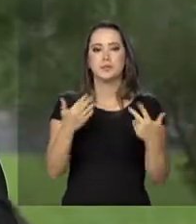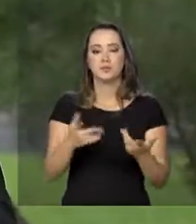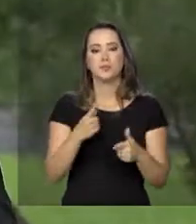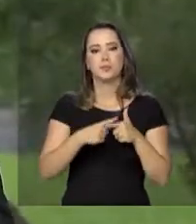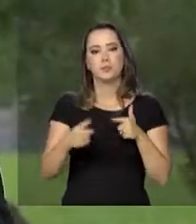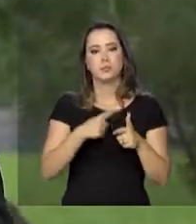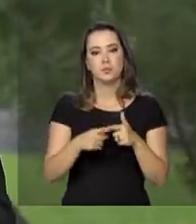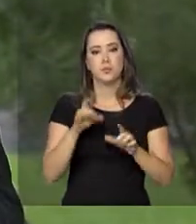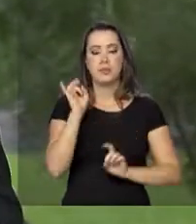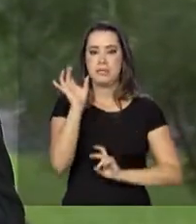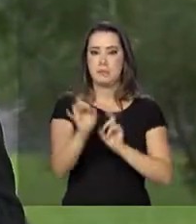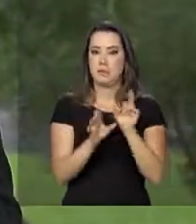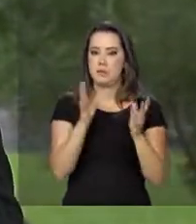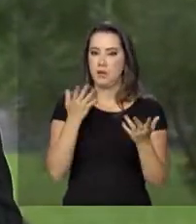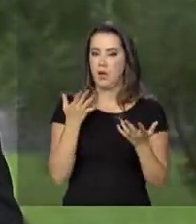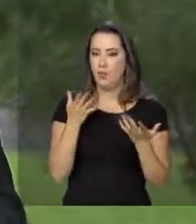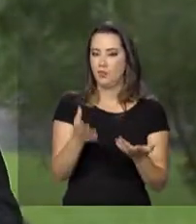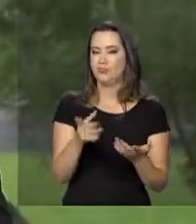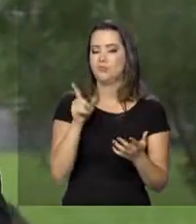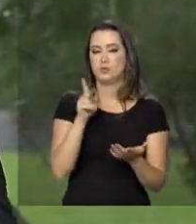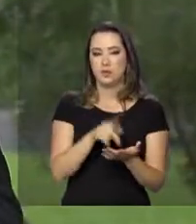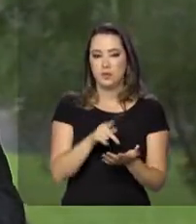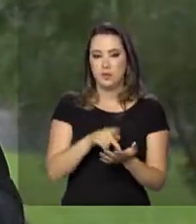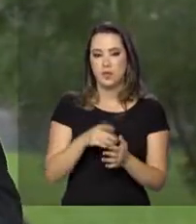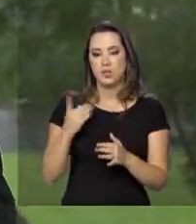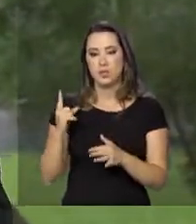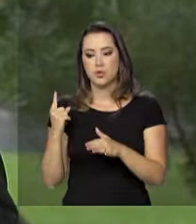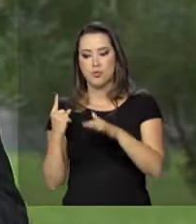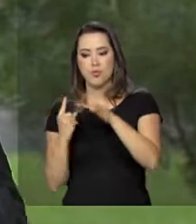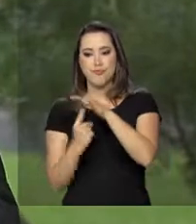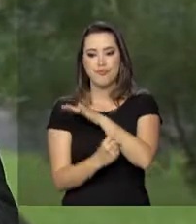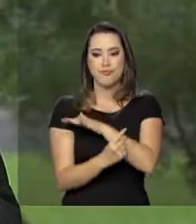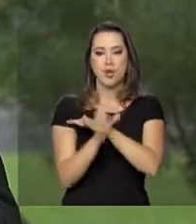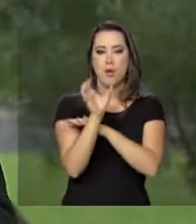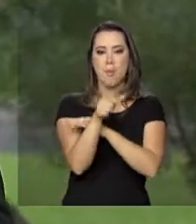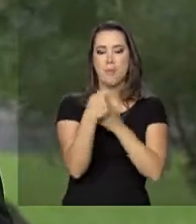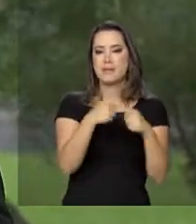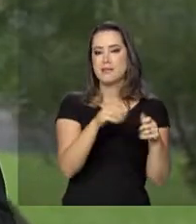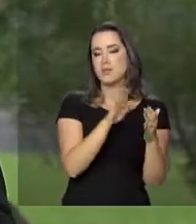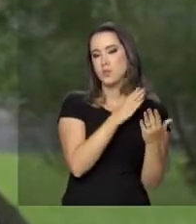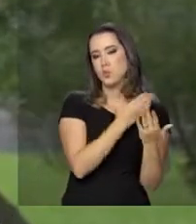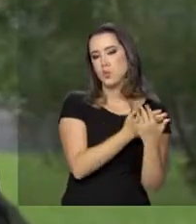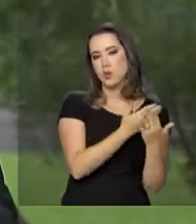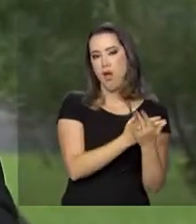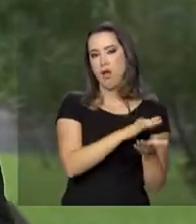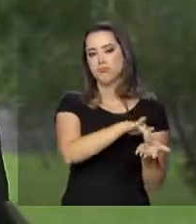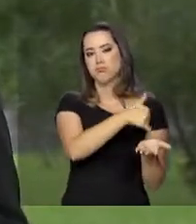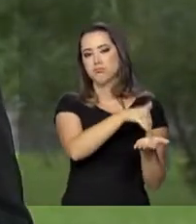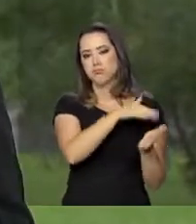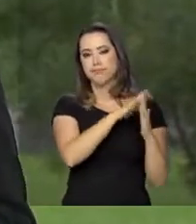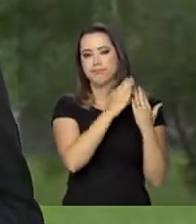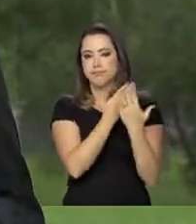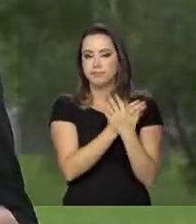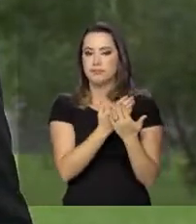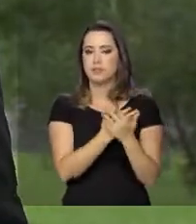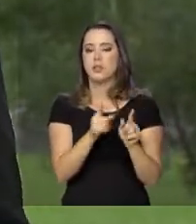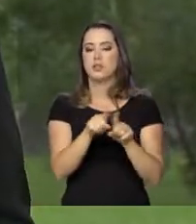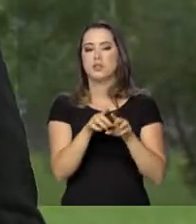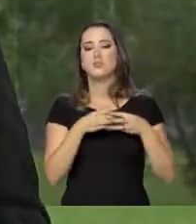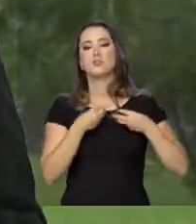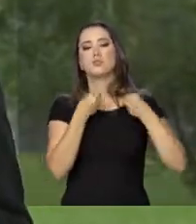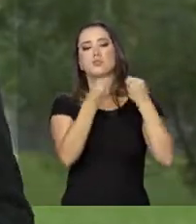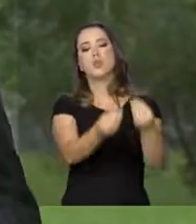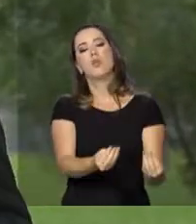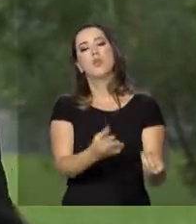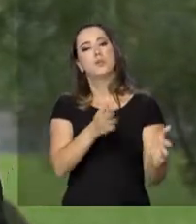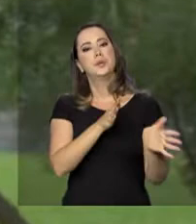situações, em especial justamente o acesso à educação, garantir que eles sejam, portanto, matriculados nas escolas, também garantir